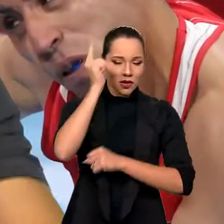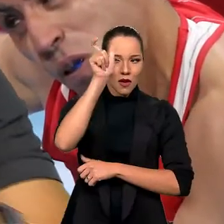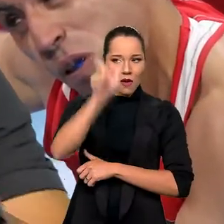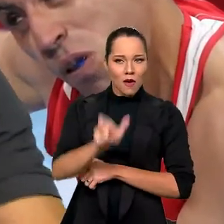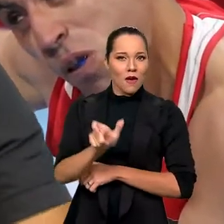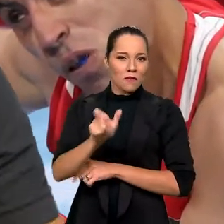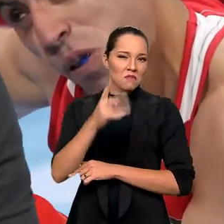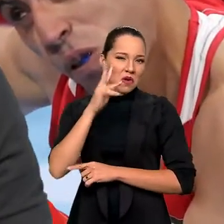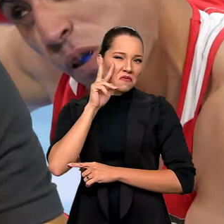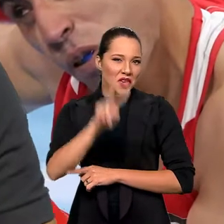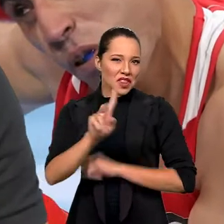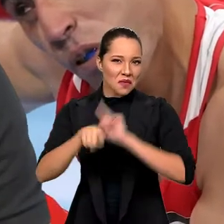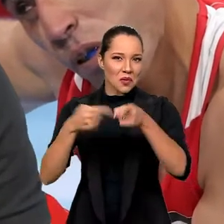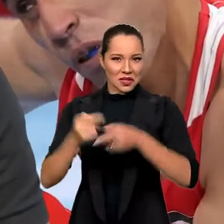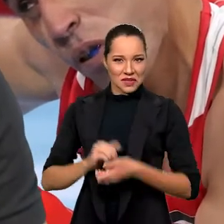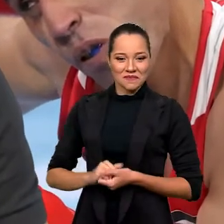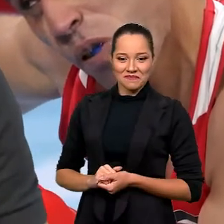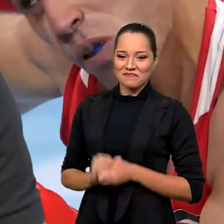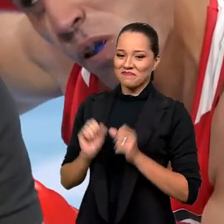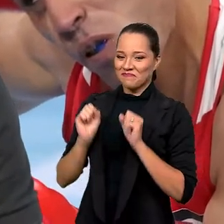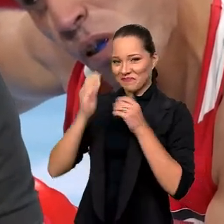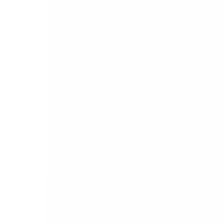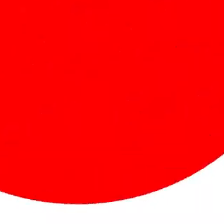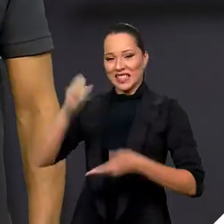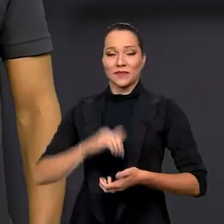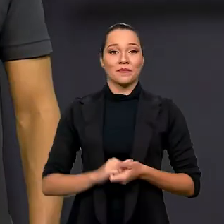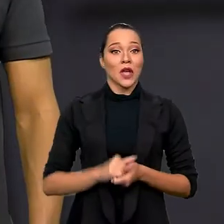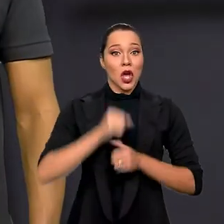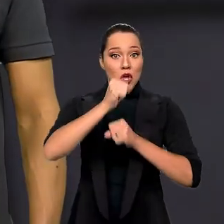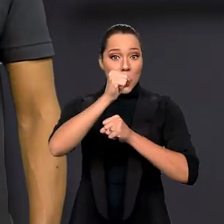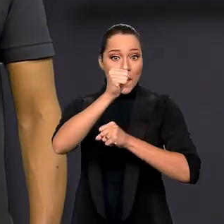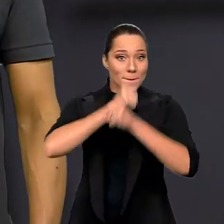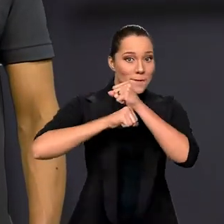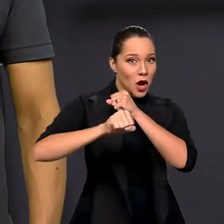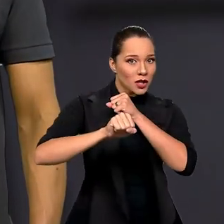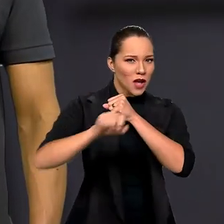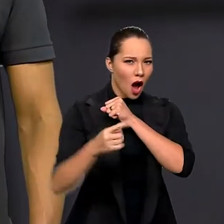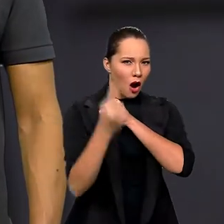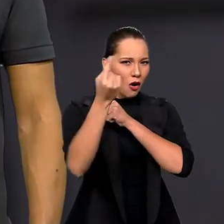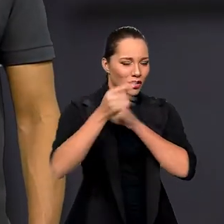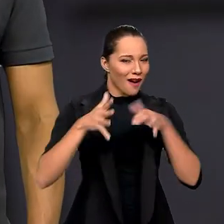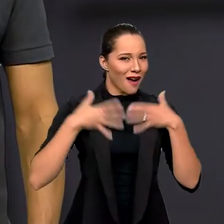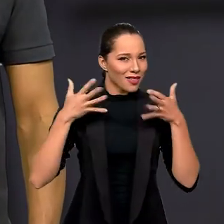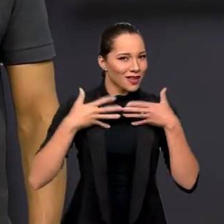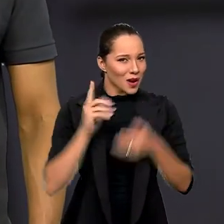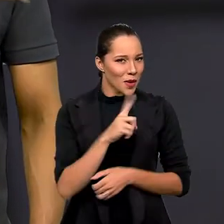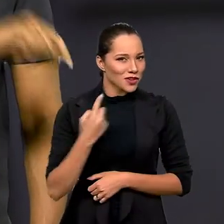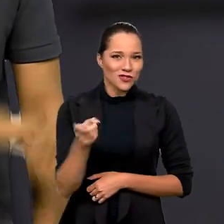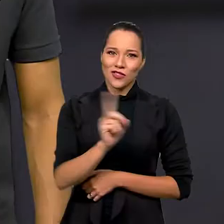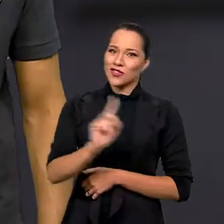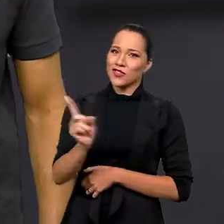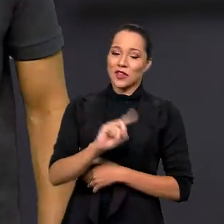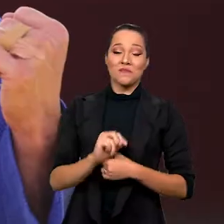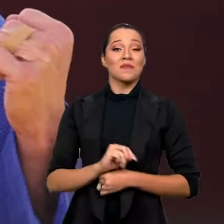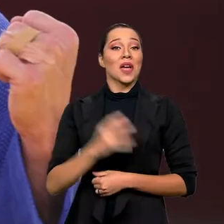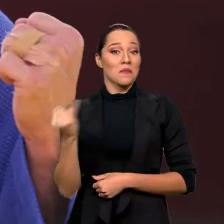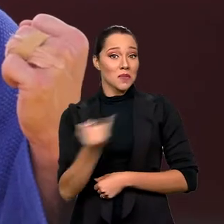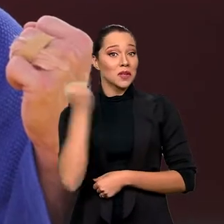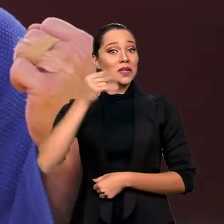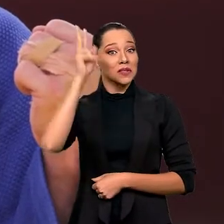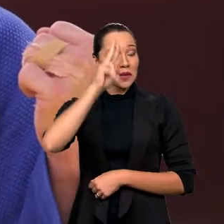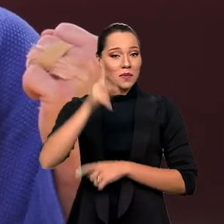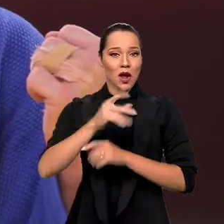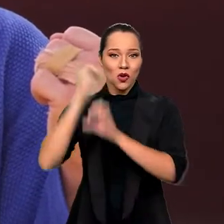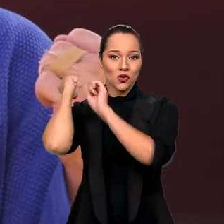na tela pra gente, pra galera poder assistir. Obrigado. E o boxe não é a única luta que traz alegria pra gente não, viu? Vale